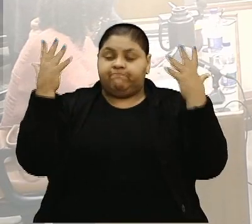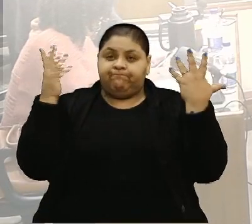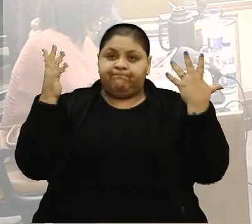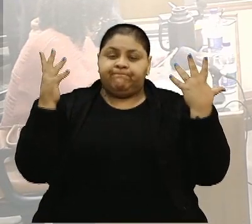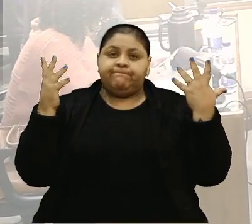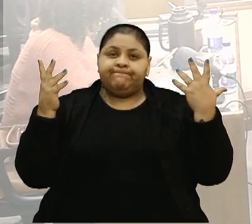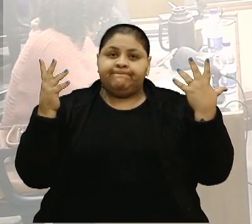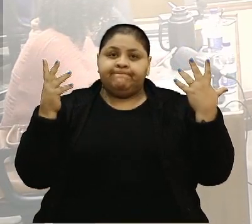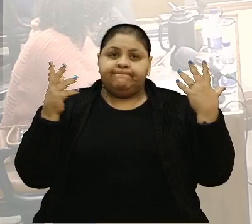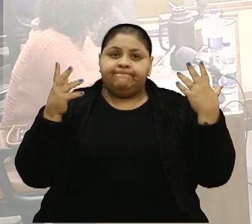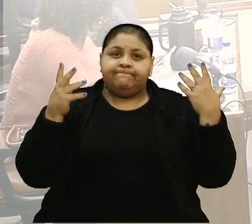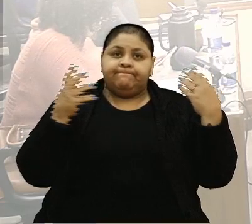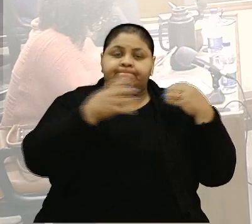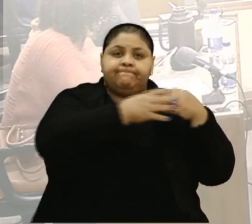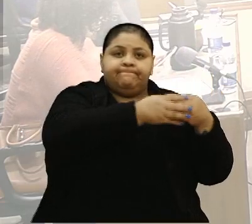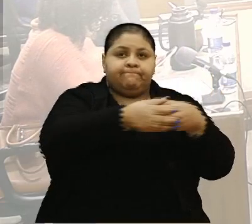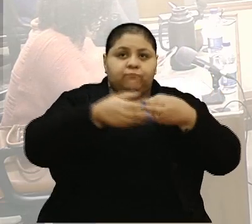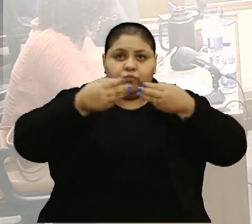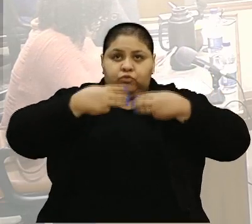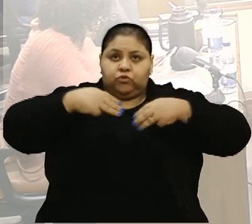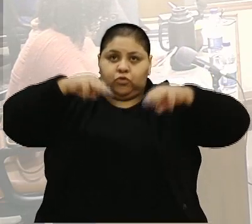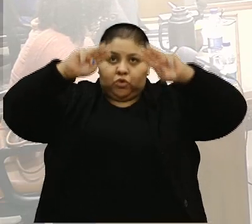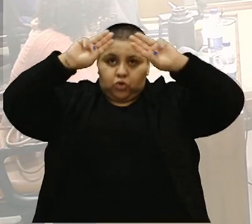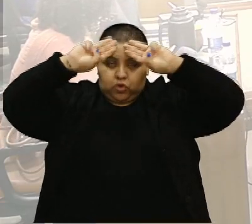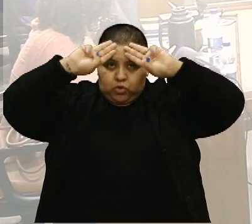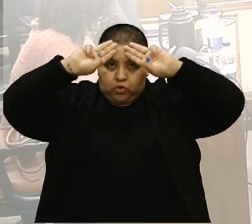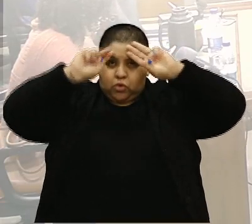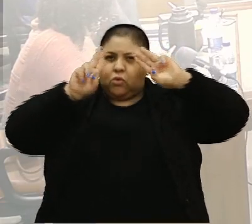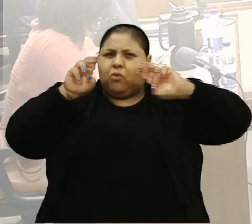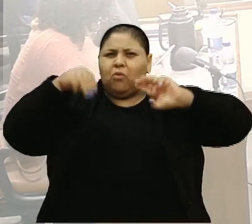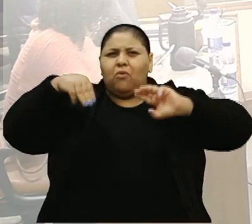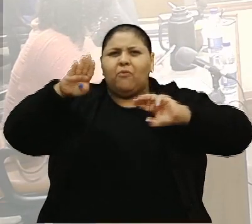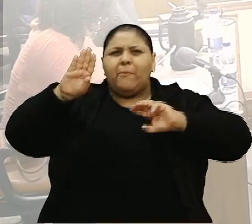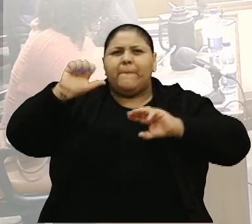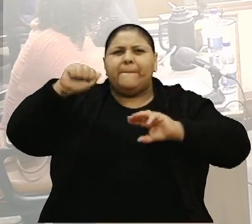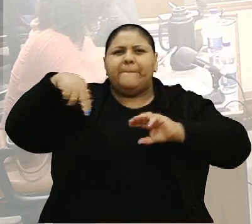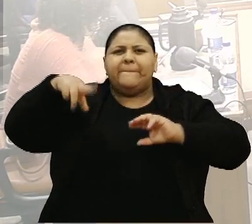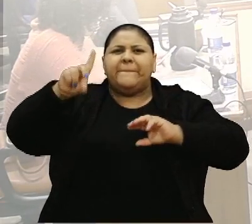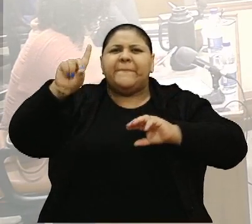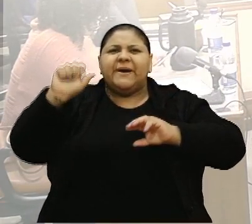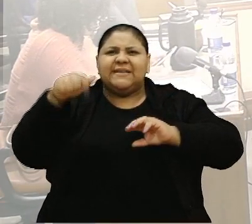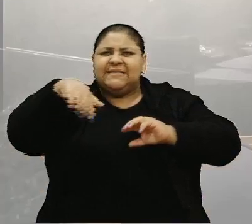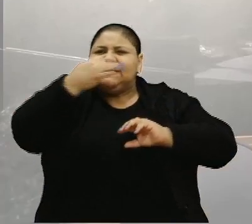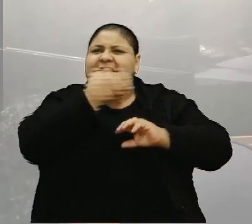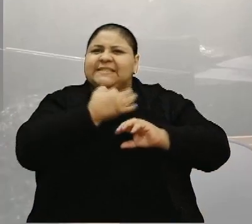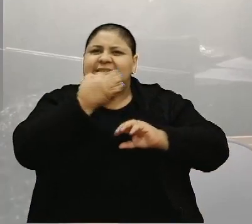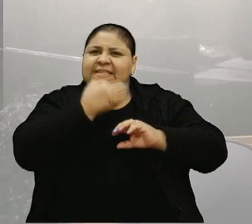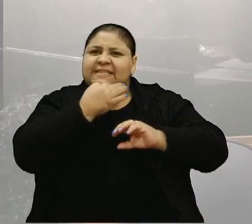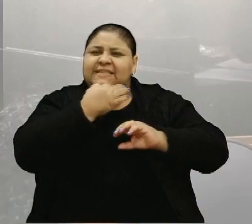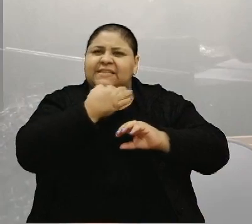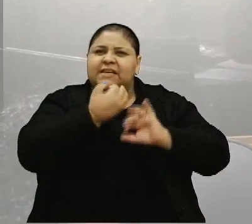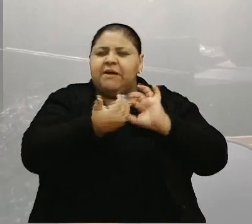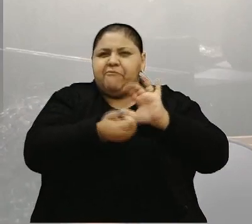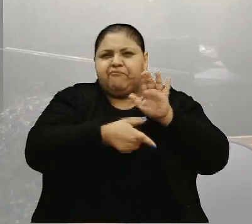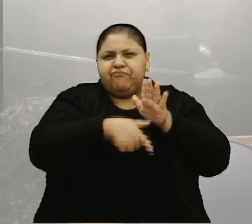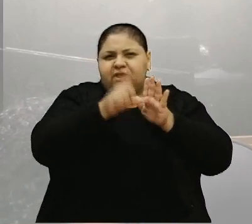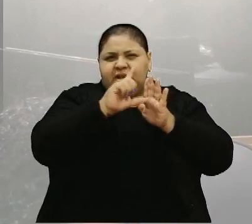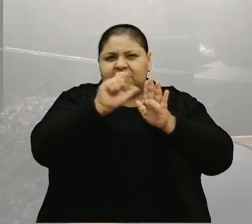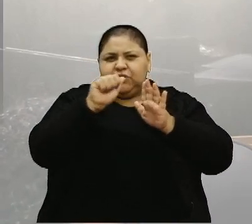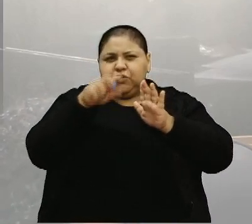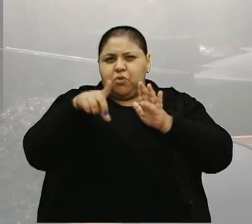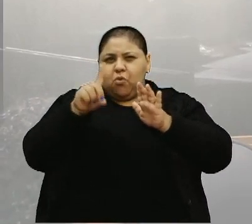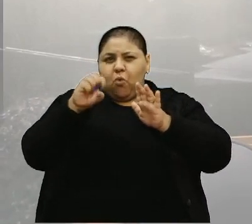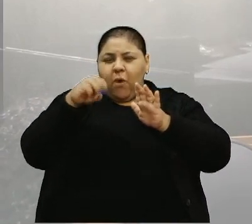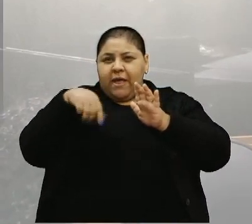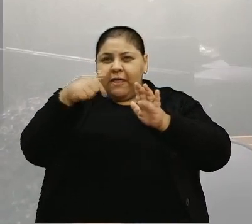Associação de Umbanda da nossa cidade. O então vereador Adam Heck, meu amigo, propôs uma